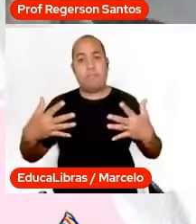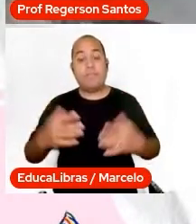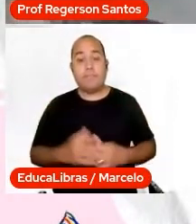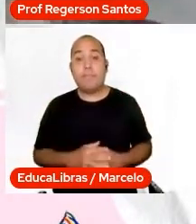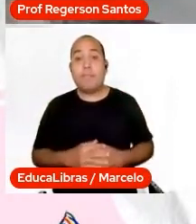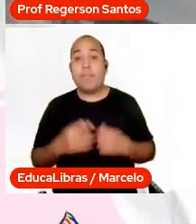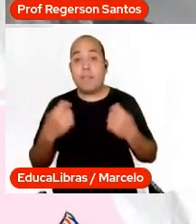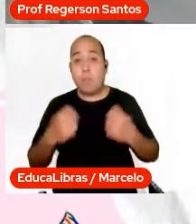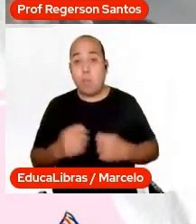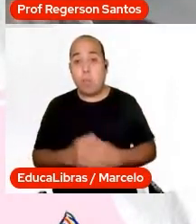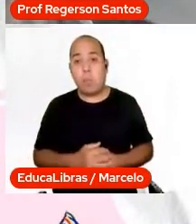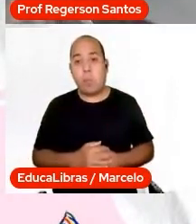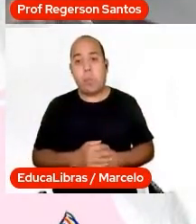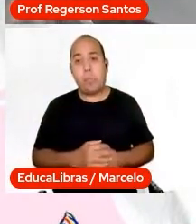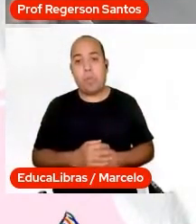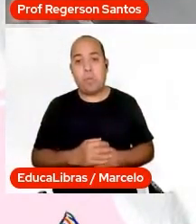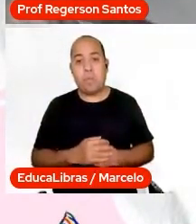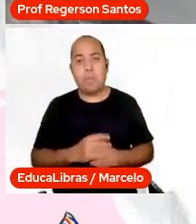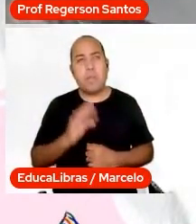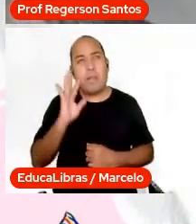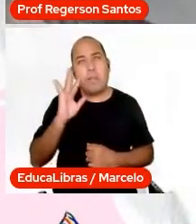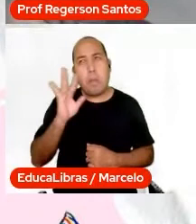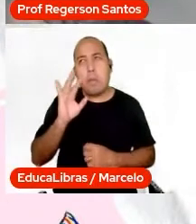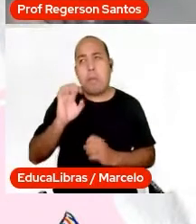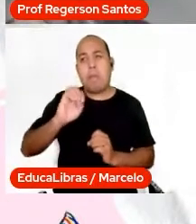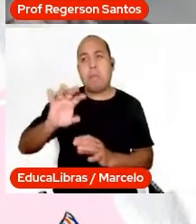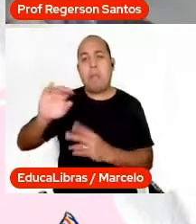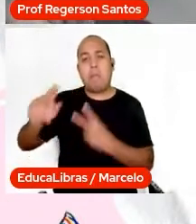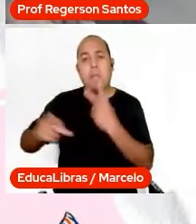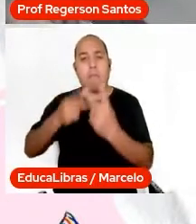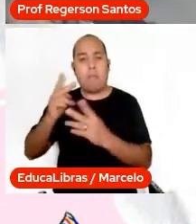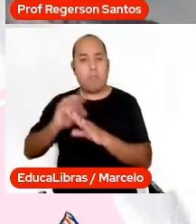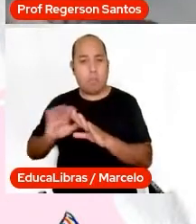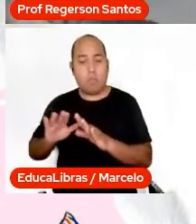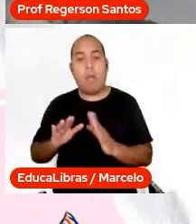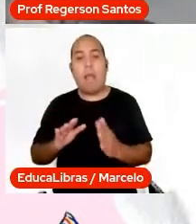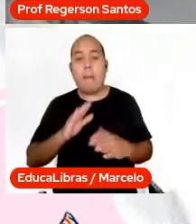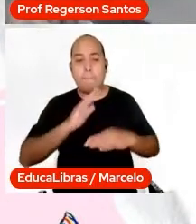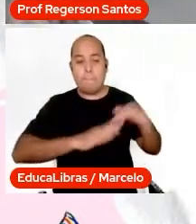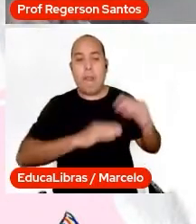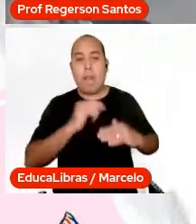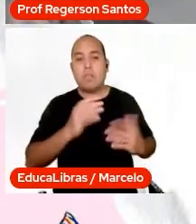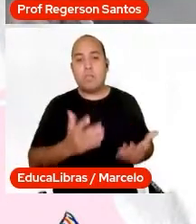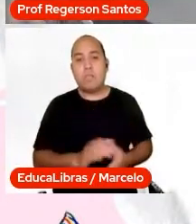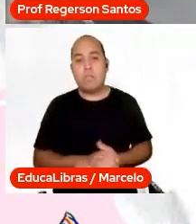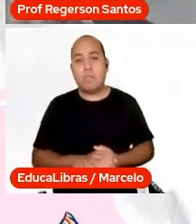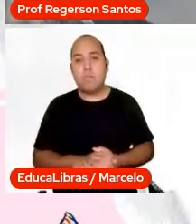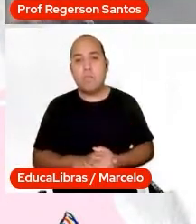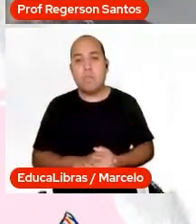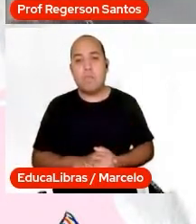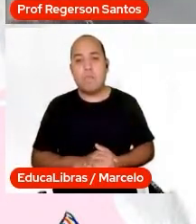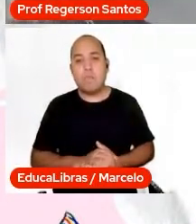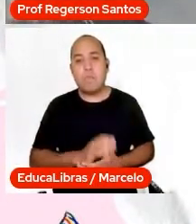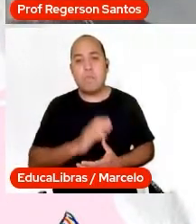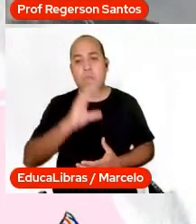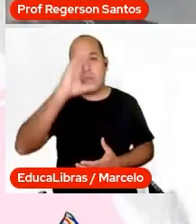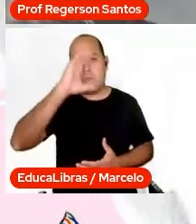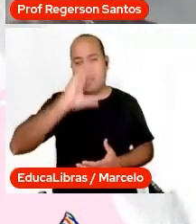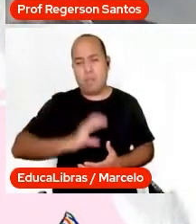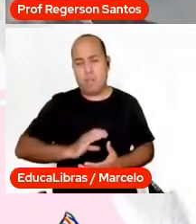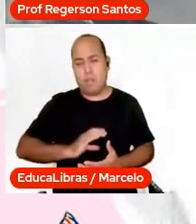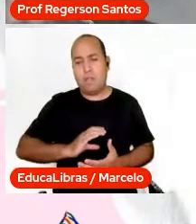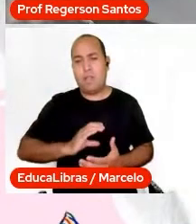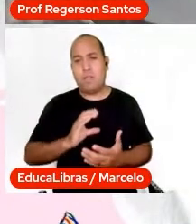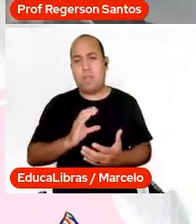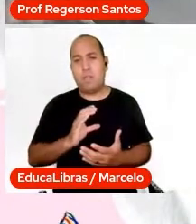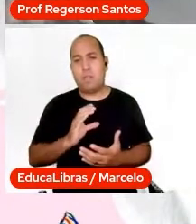acerca dos direitos humanos na escola. A cidadania, né, fraturada, como diria o meu mestre Milton Santos, né, um grande professor,